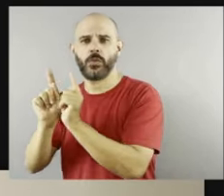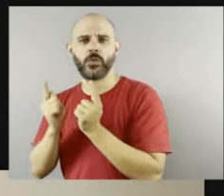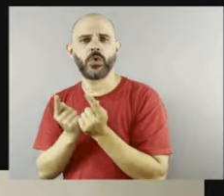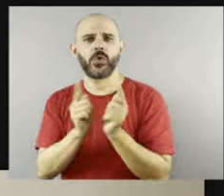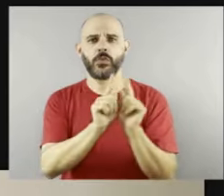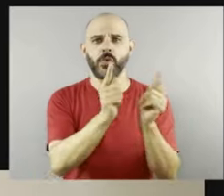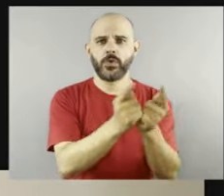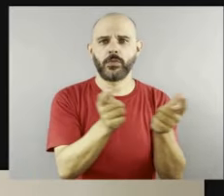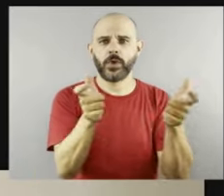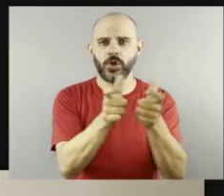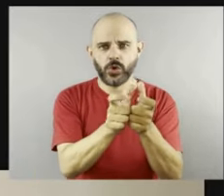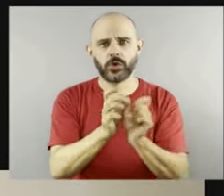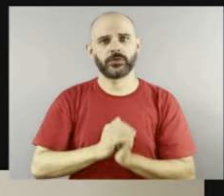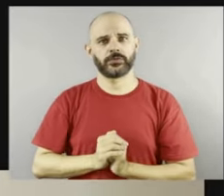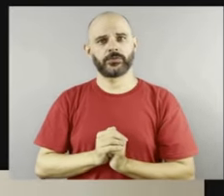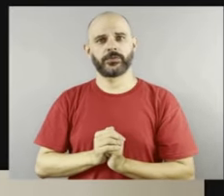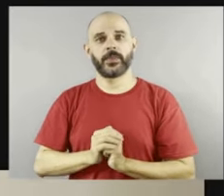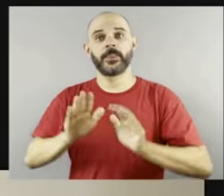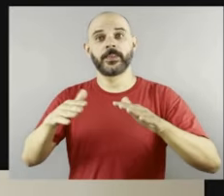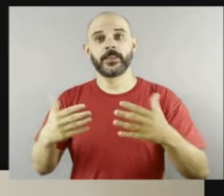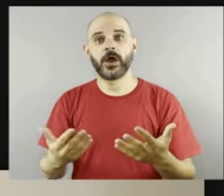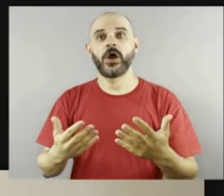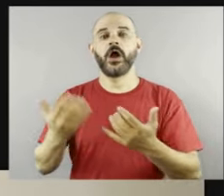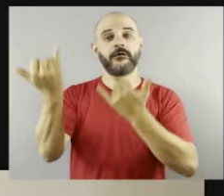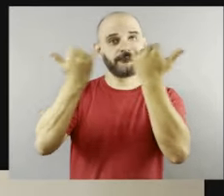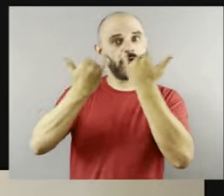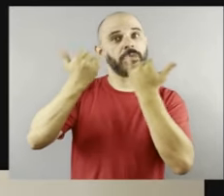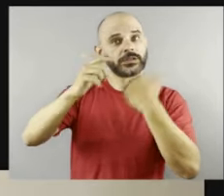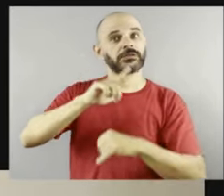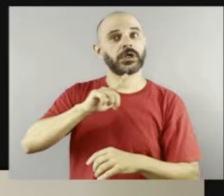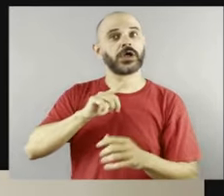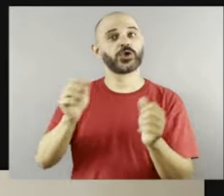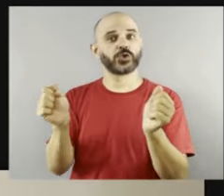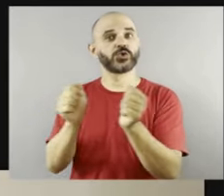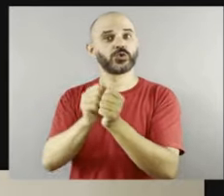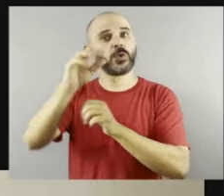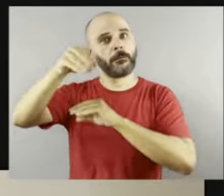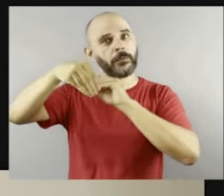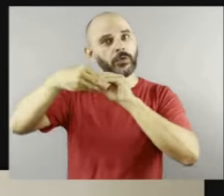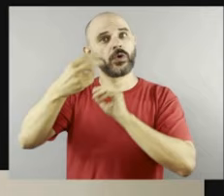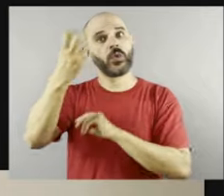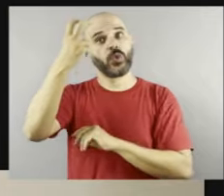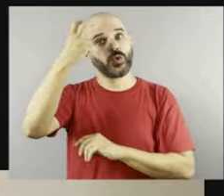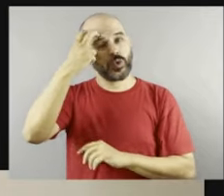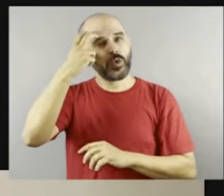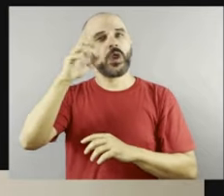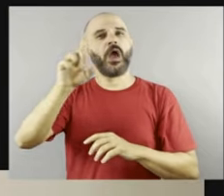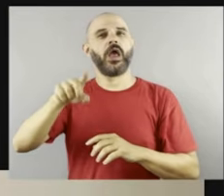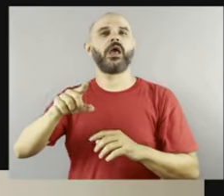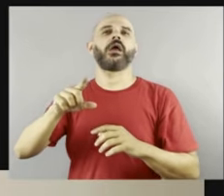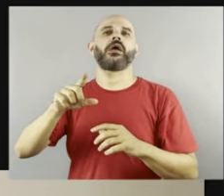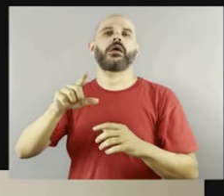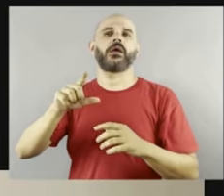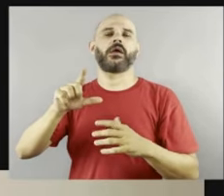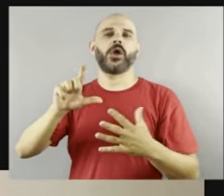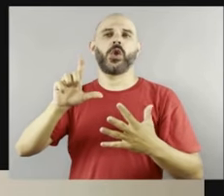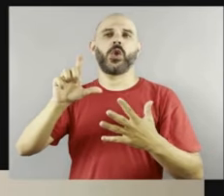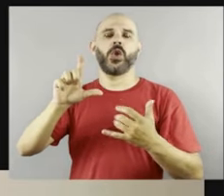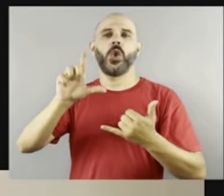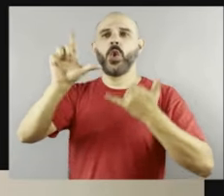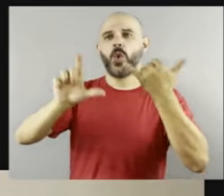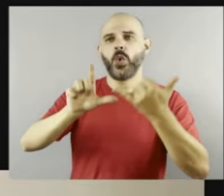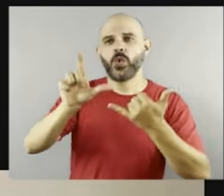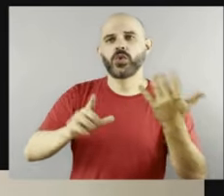ainda, ela vem de uma forma muito prazerosa, muito lúdica, né, plasticamente bonita, eu acredito muito nesse caminho. Que